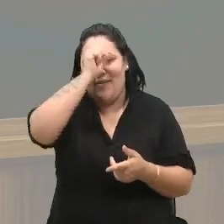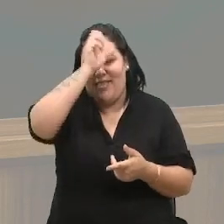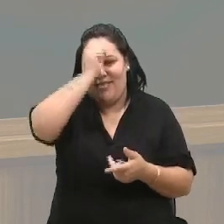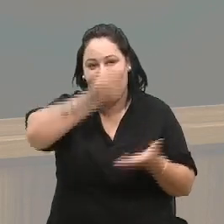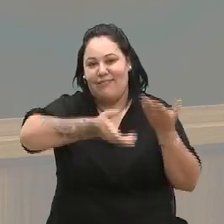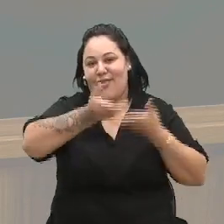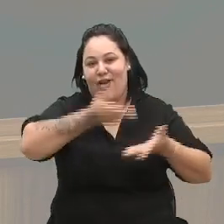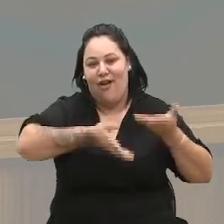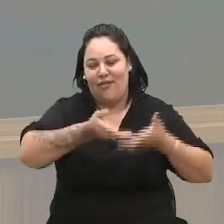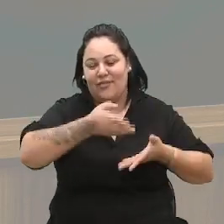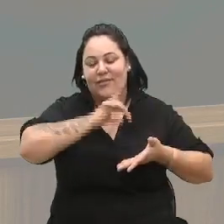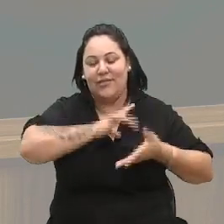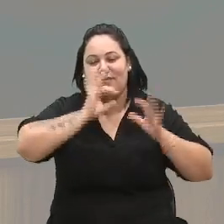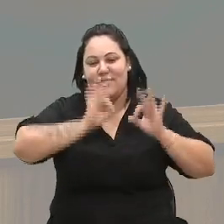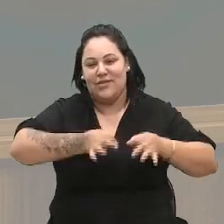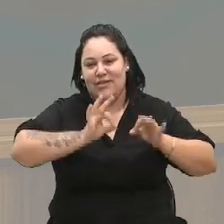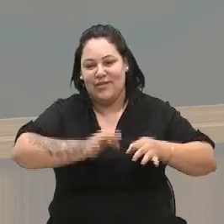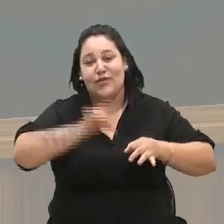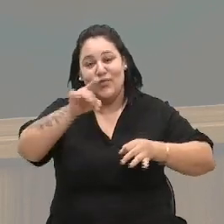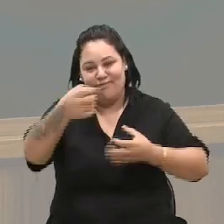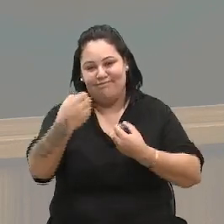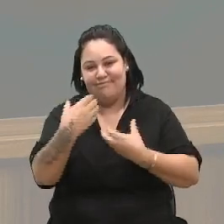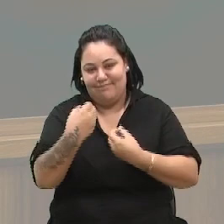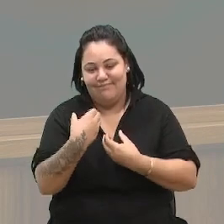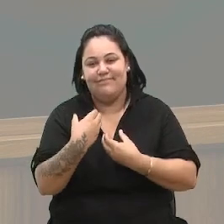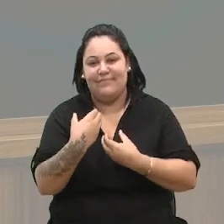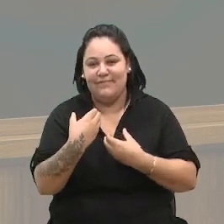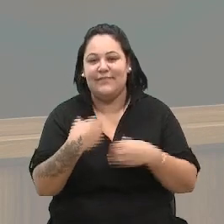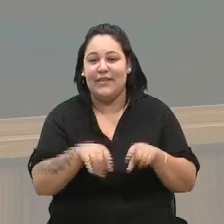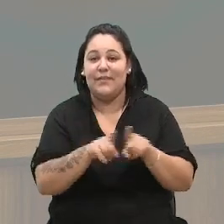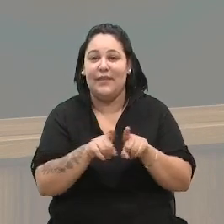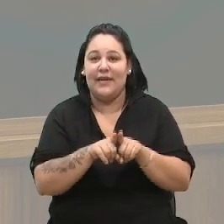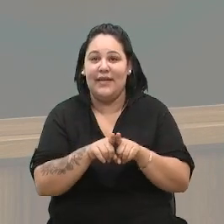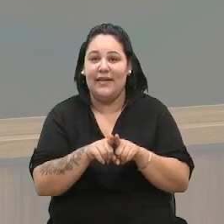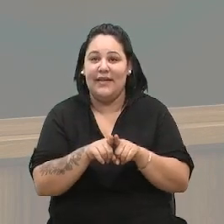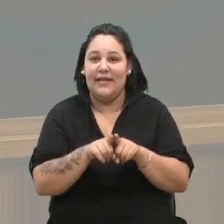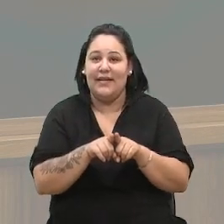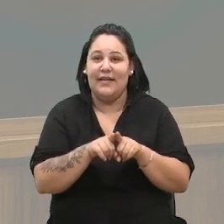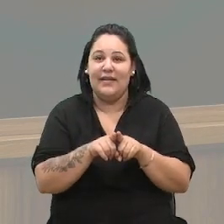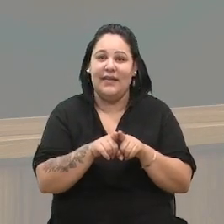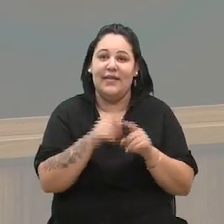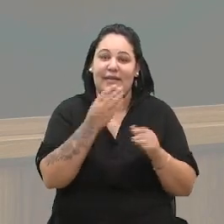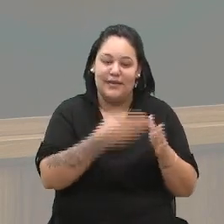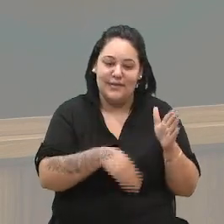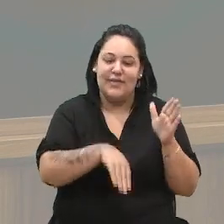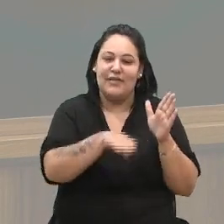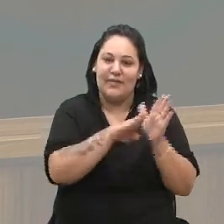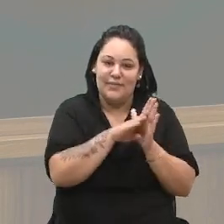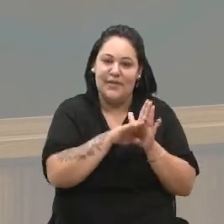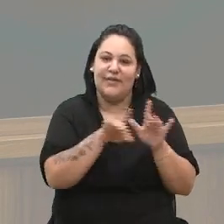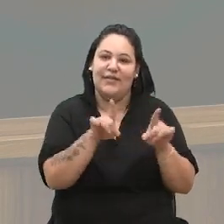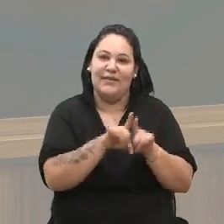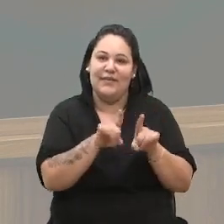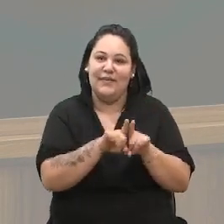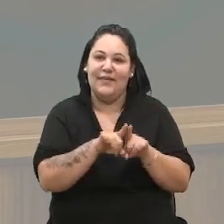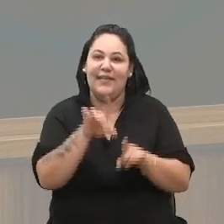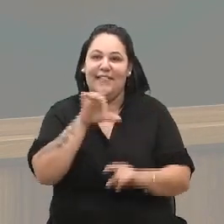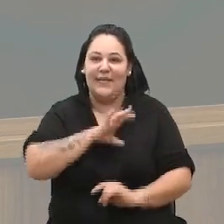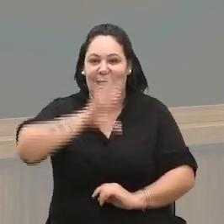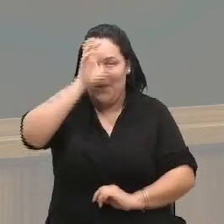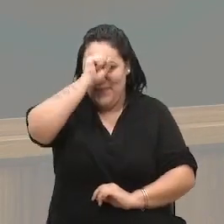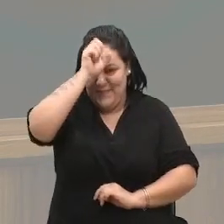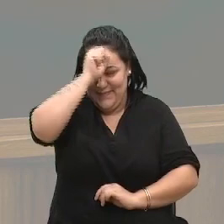e com certeza também ensinou, né, talvez a questão do estacionamento foi uma delas, né, tenha aprendido